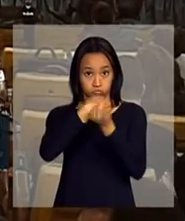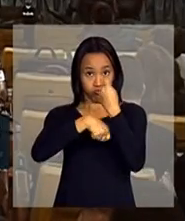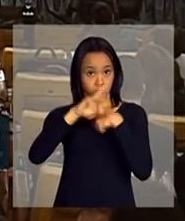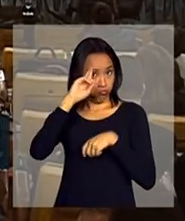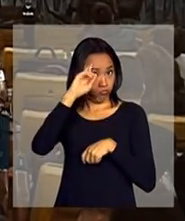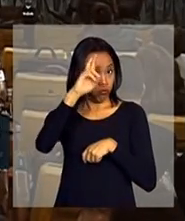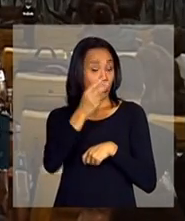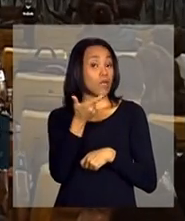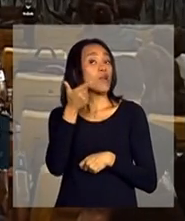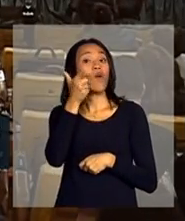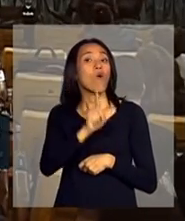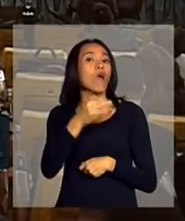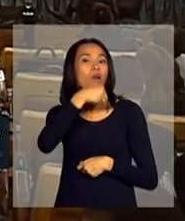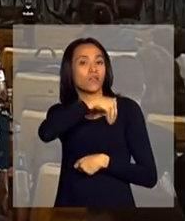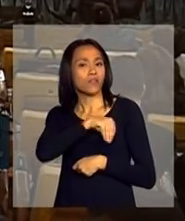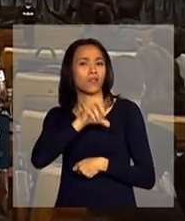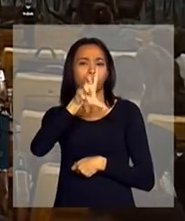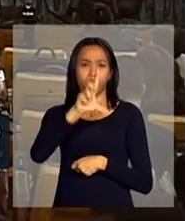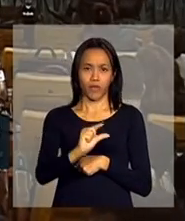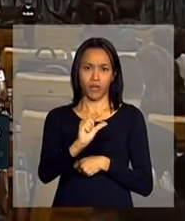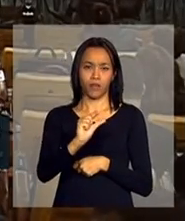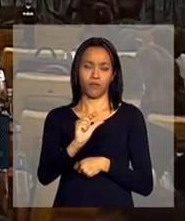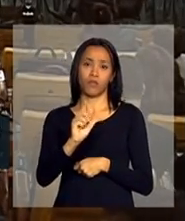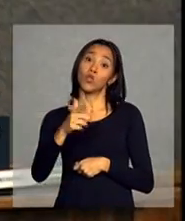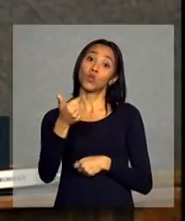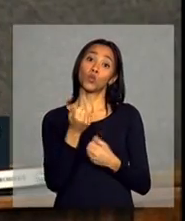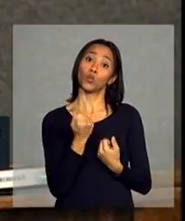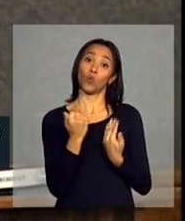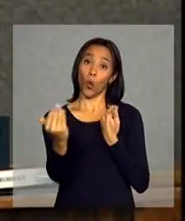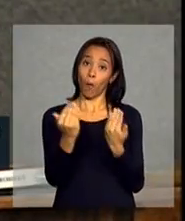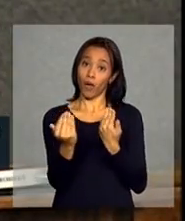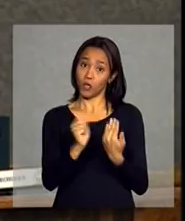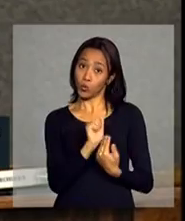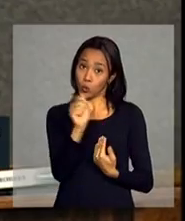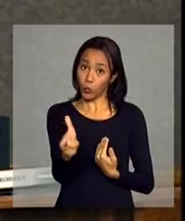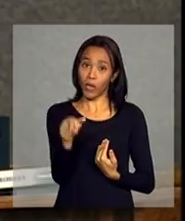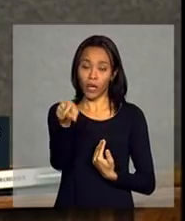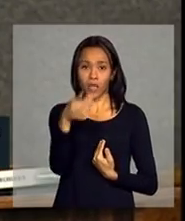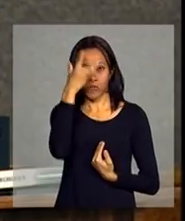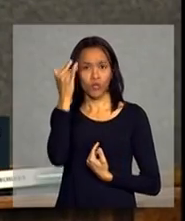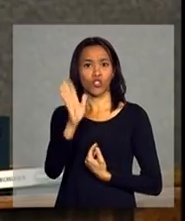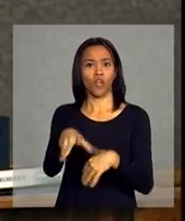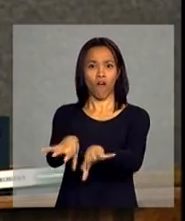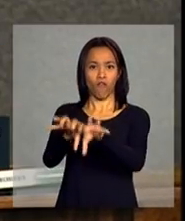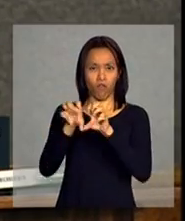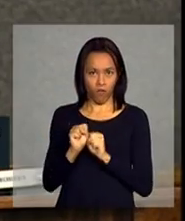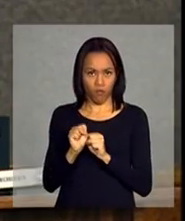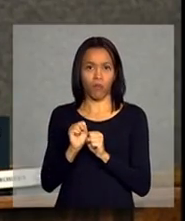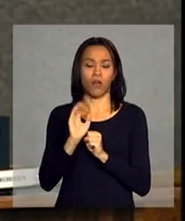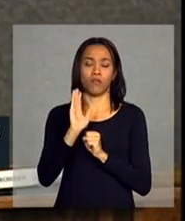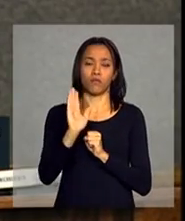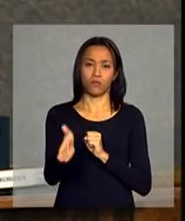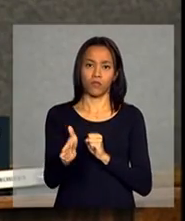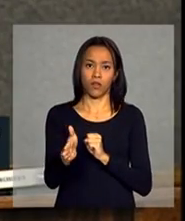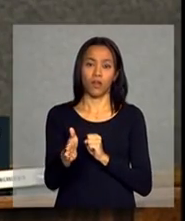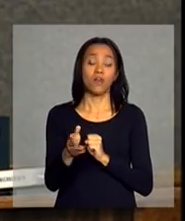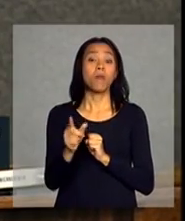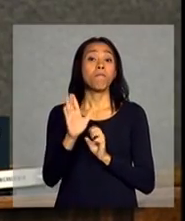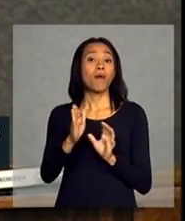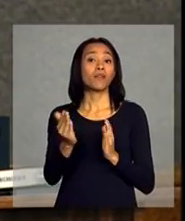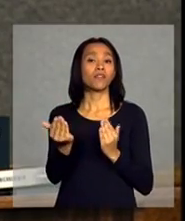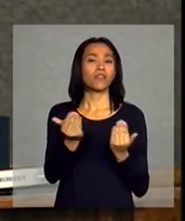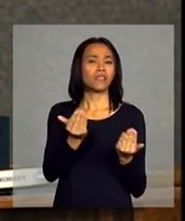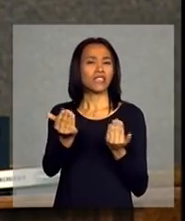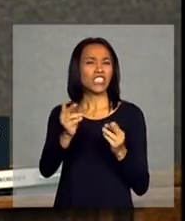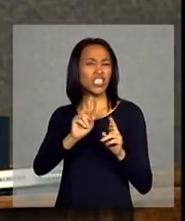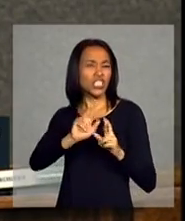ganham menos do que aqueles que foram para os bancos universitários, ainda hoje, em todo o período, mais esse diferencial caiu